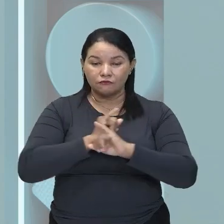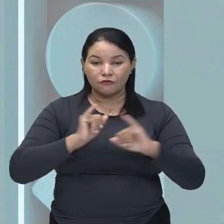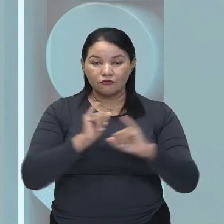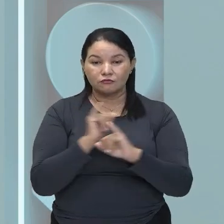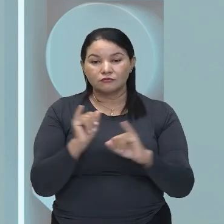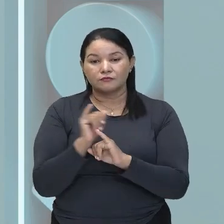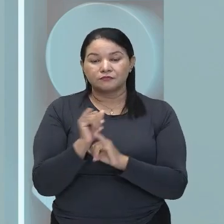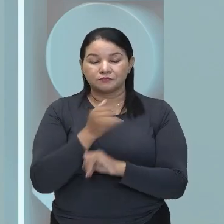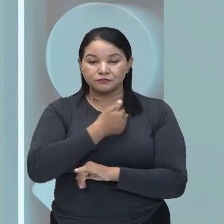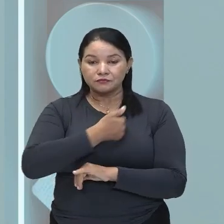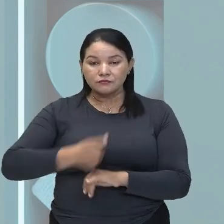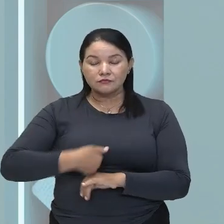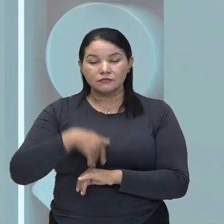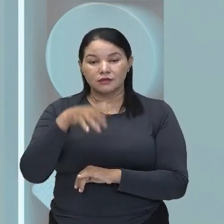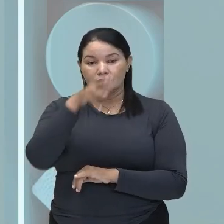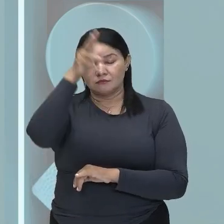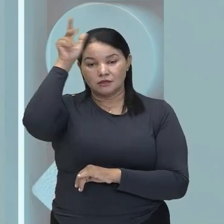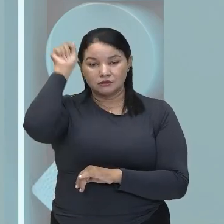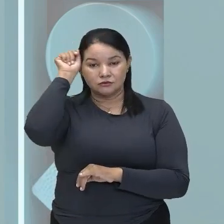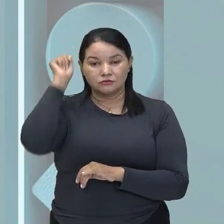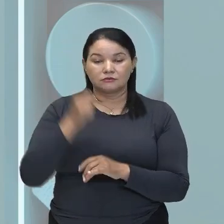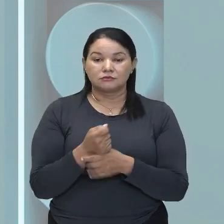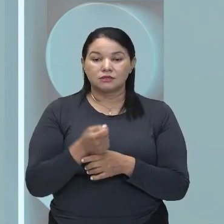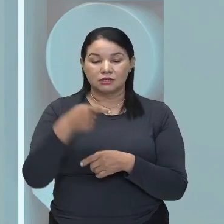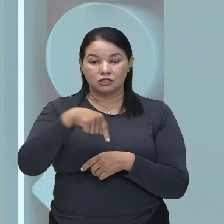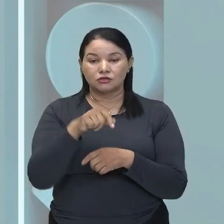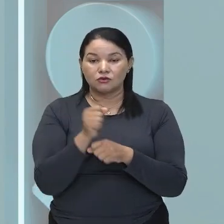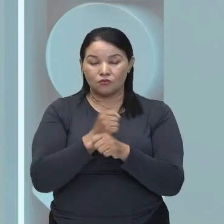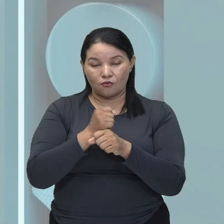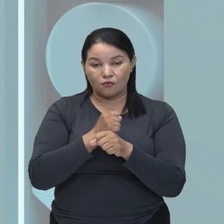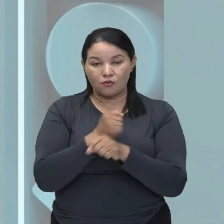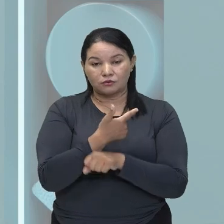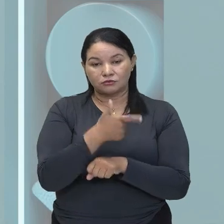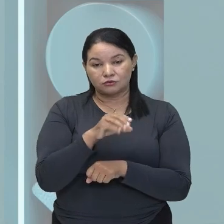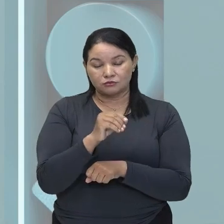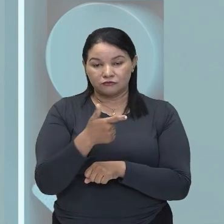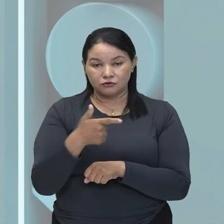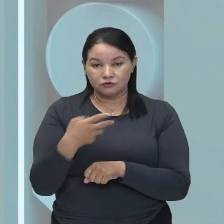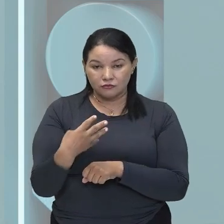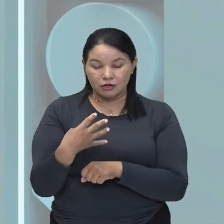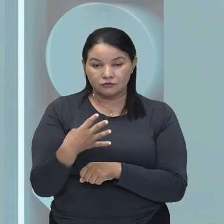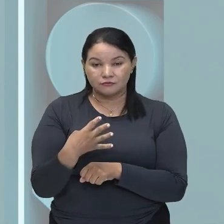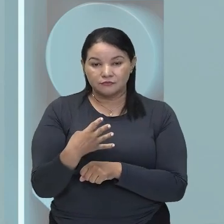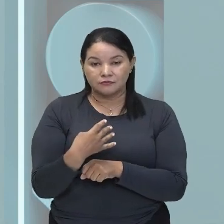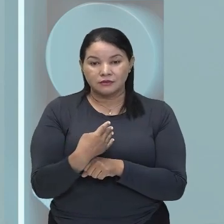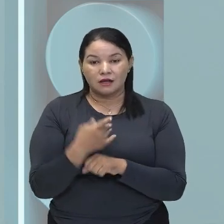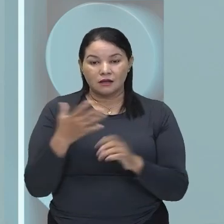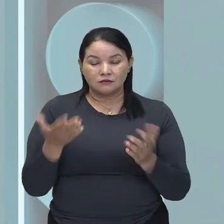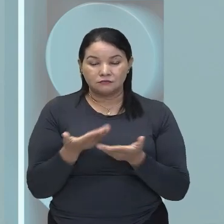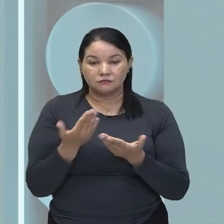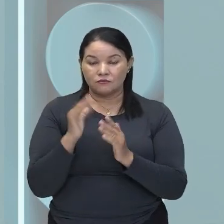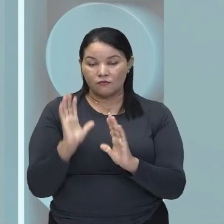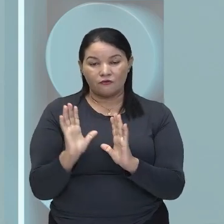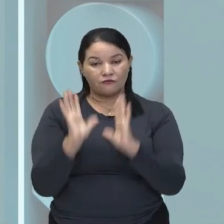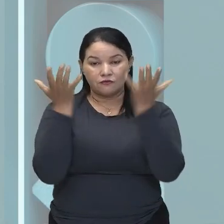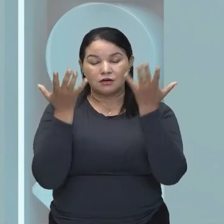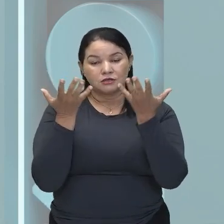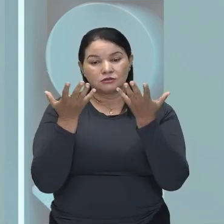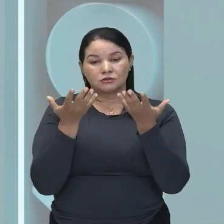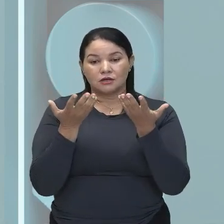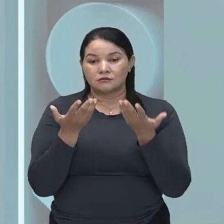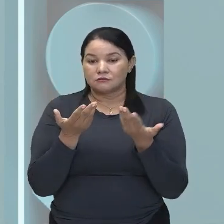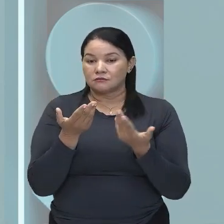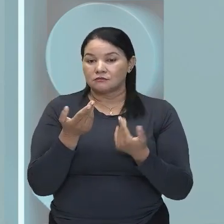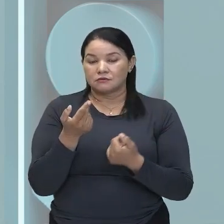que o governo do Amazonas, A partir deste ano, seja, 2024, Não realizará mais o Festival